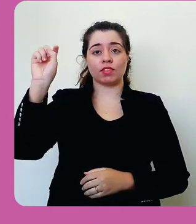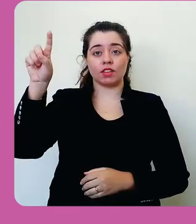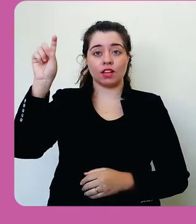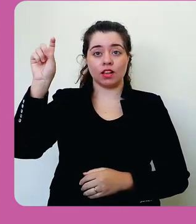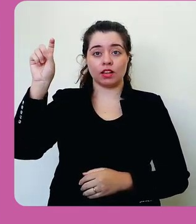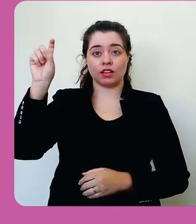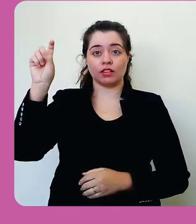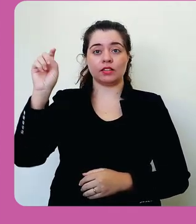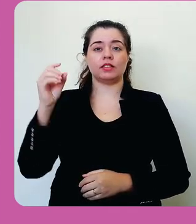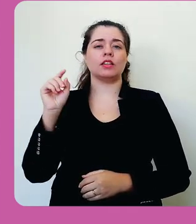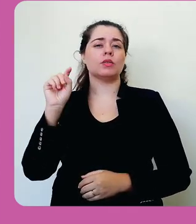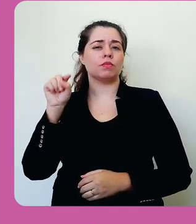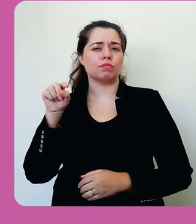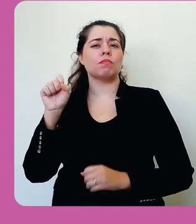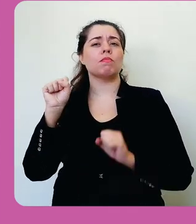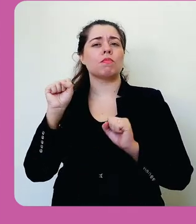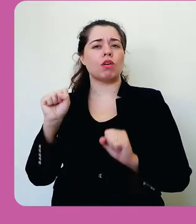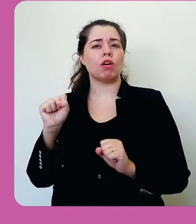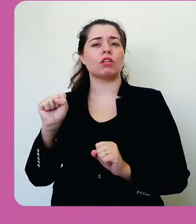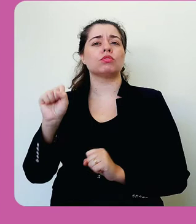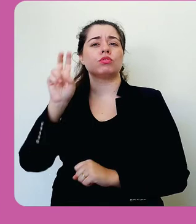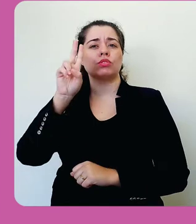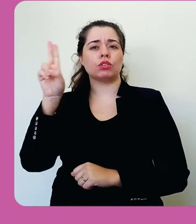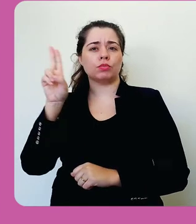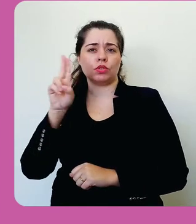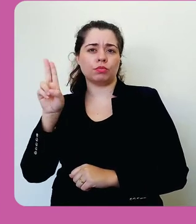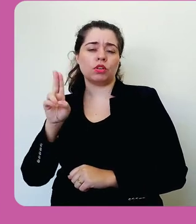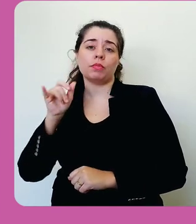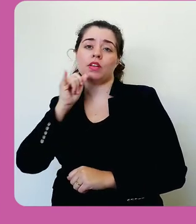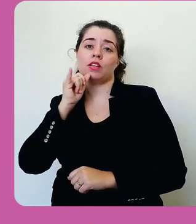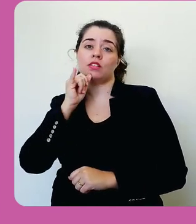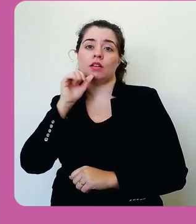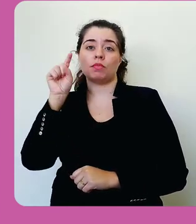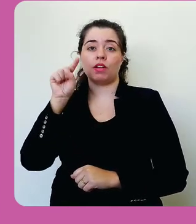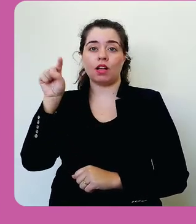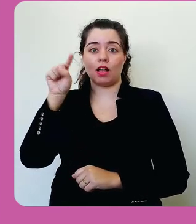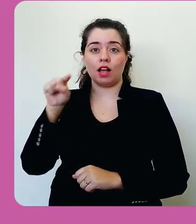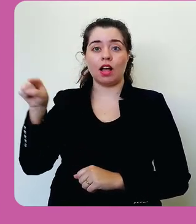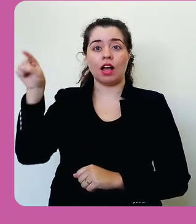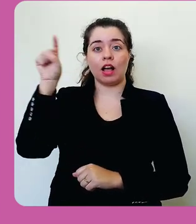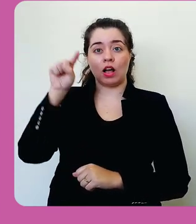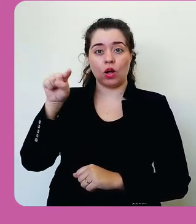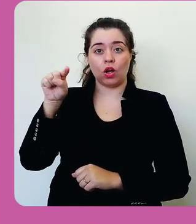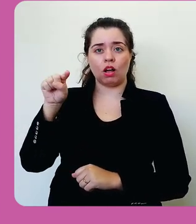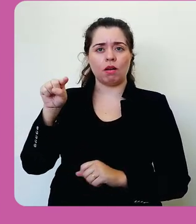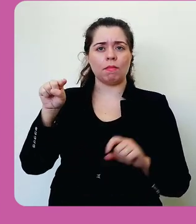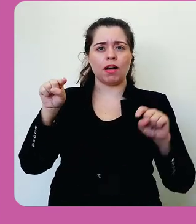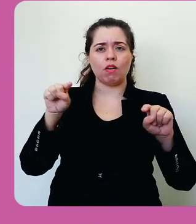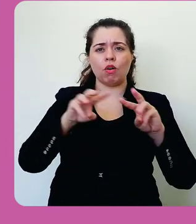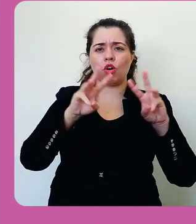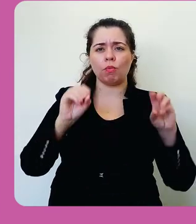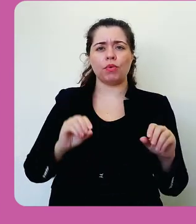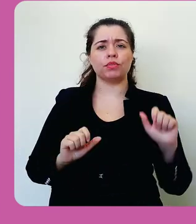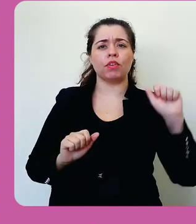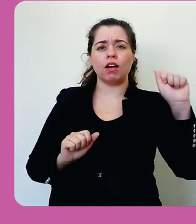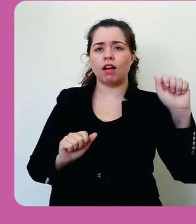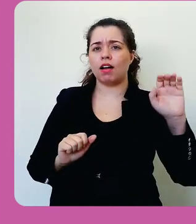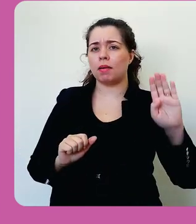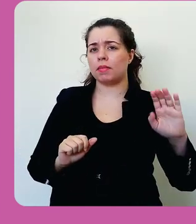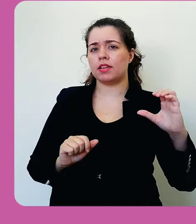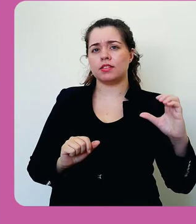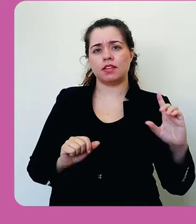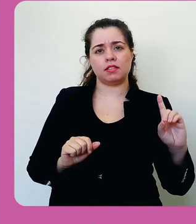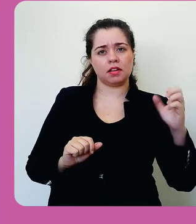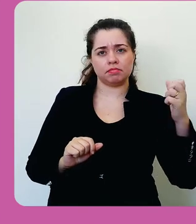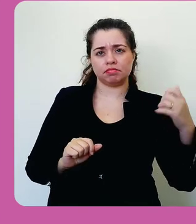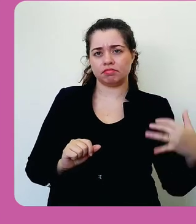Aqui você deve selecionar um esquema de nomes. Quando você usar arroba, ele vai colocar grupo A, B,